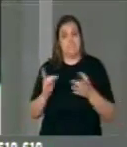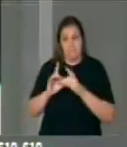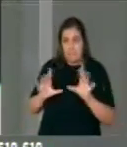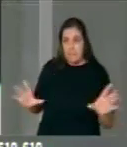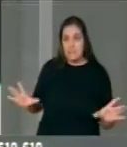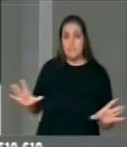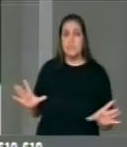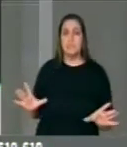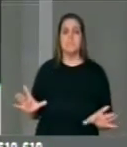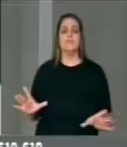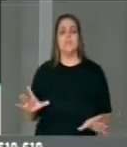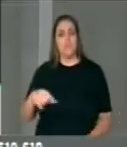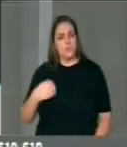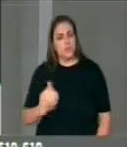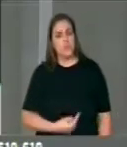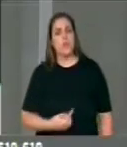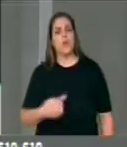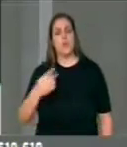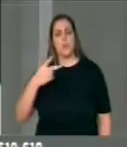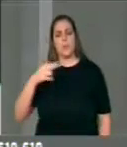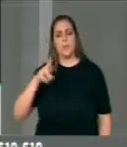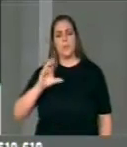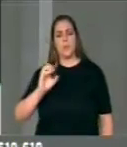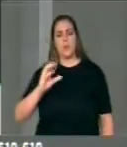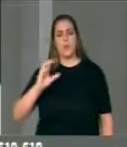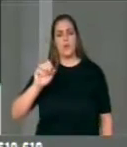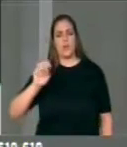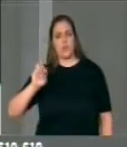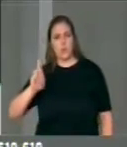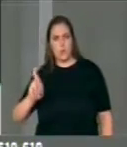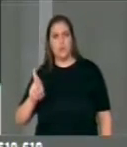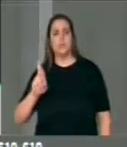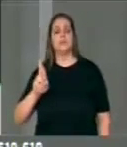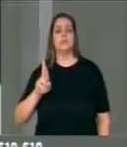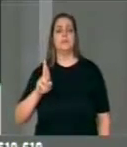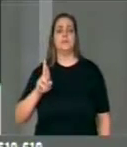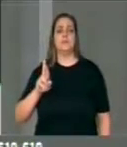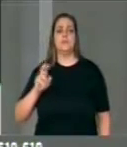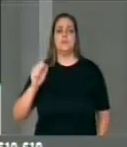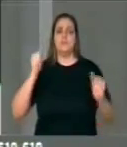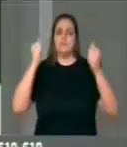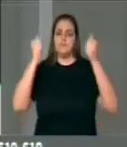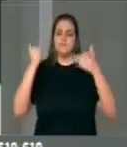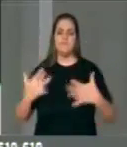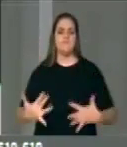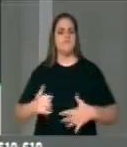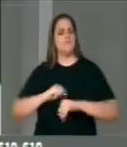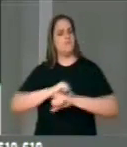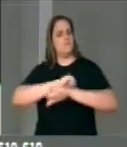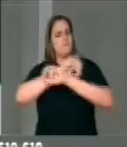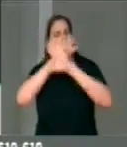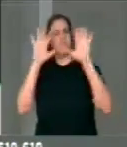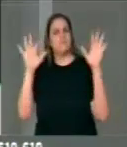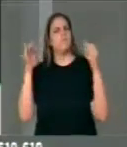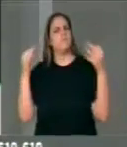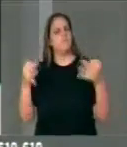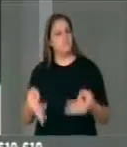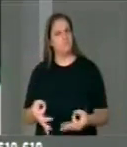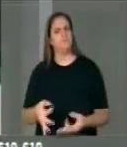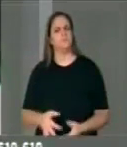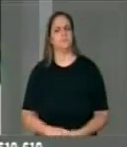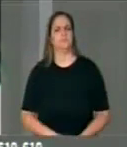os nossos procuradores colocam de maneira muito sensata que